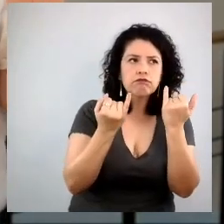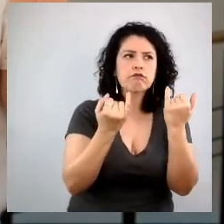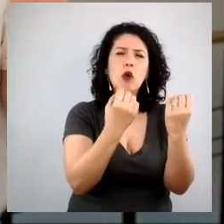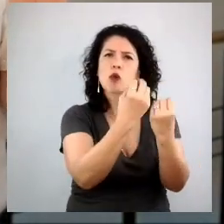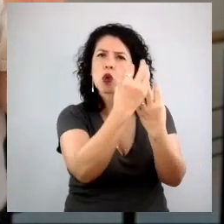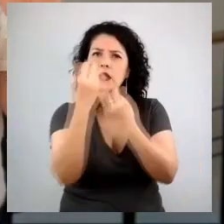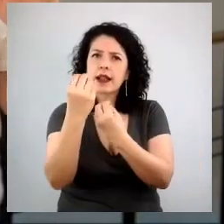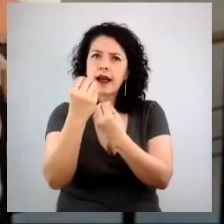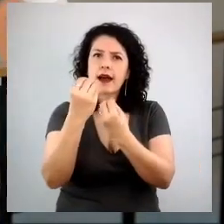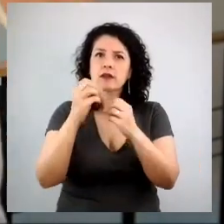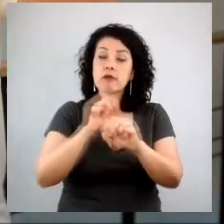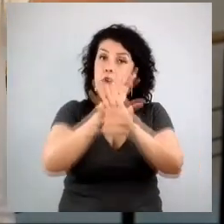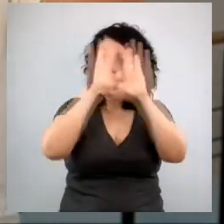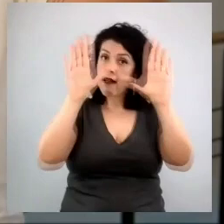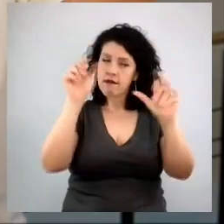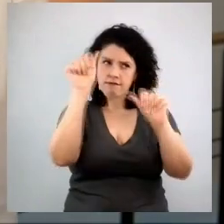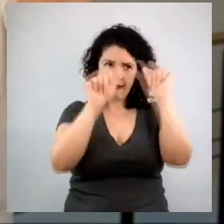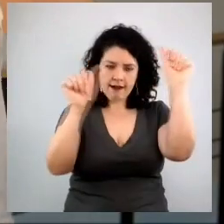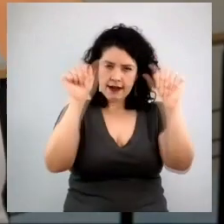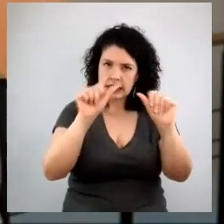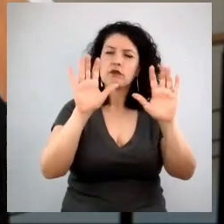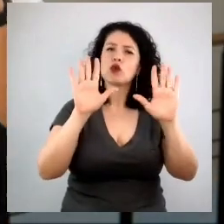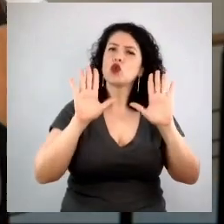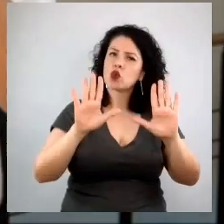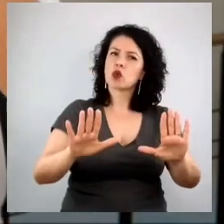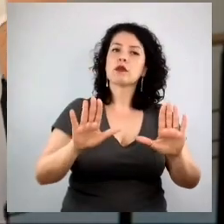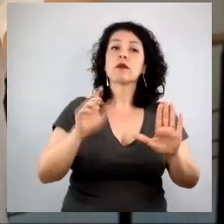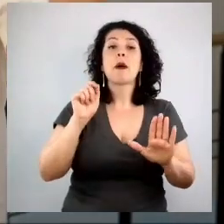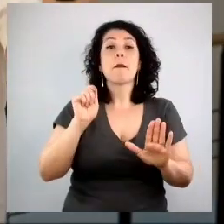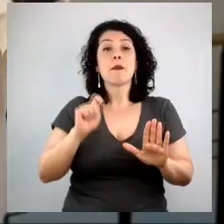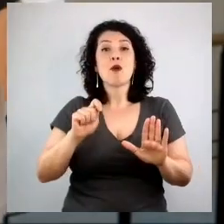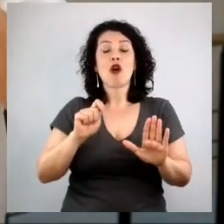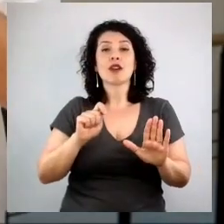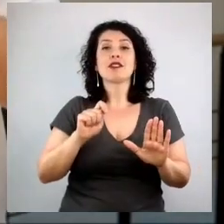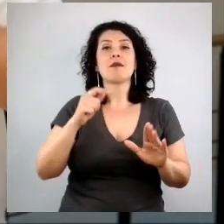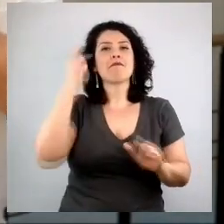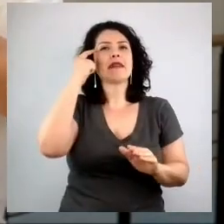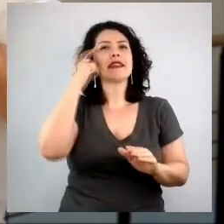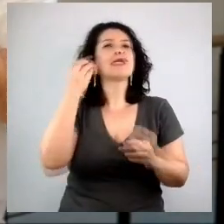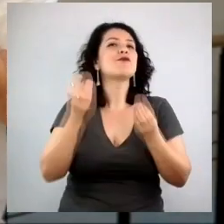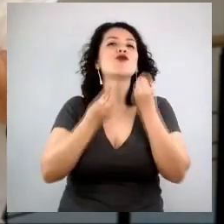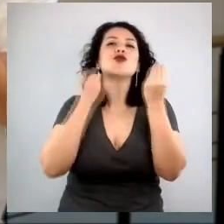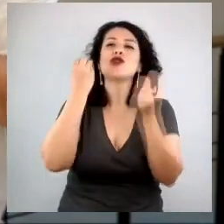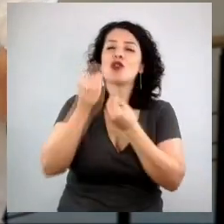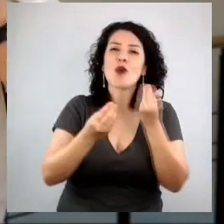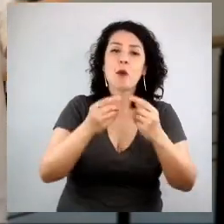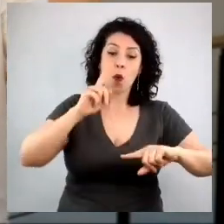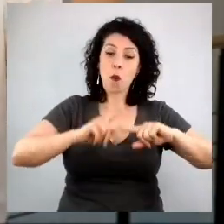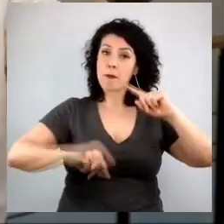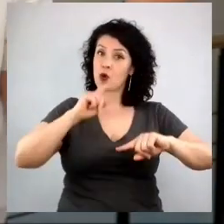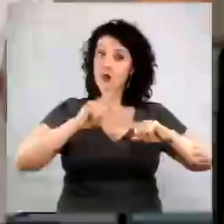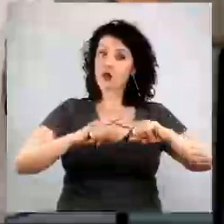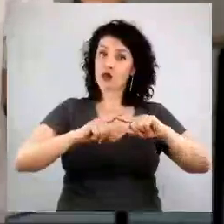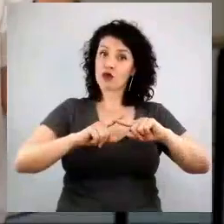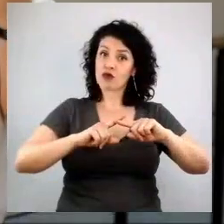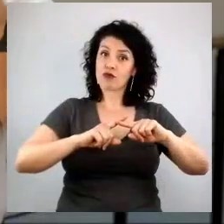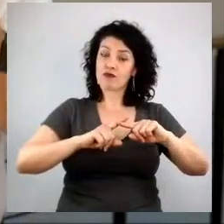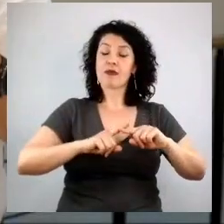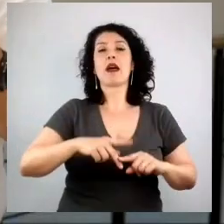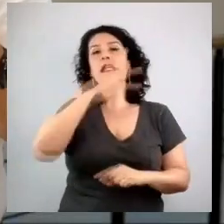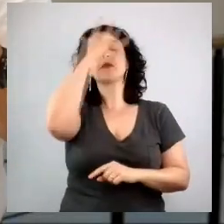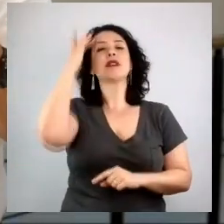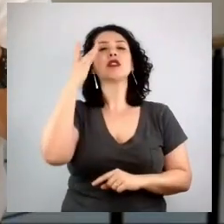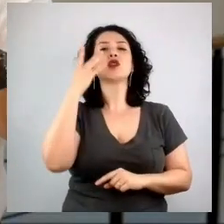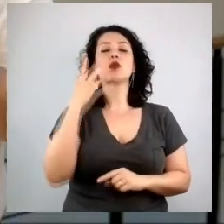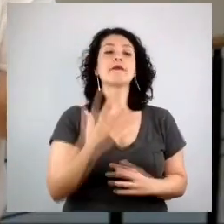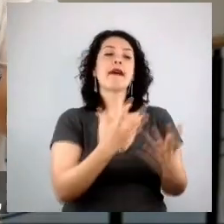como ela é diferenciadora da categoria, fazer essa análise da audiência, e uma análise cultural um pouco mais ampla só